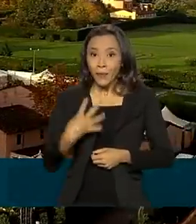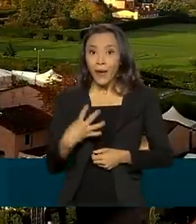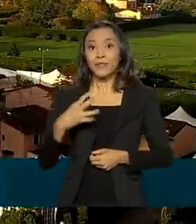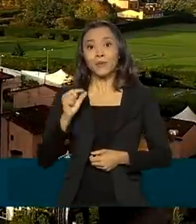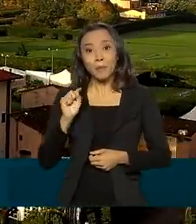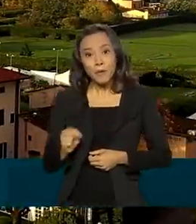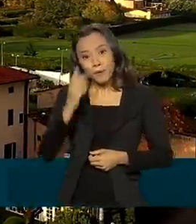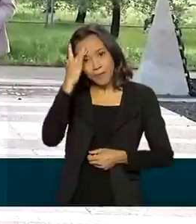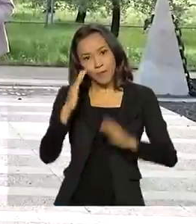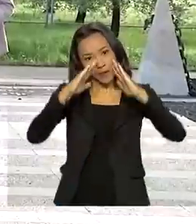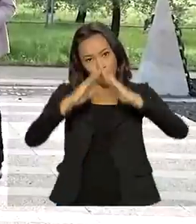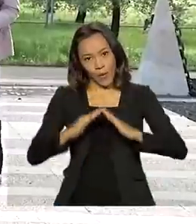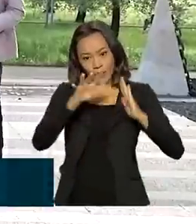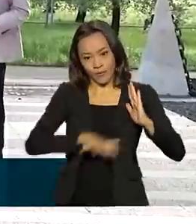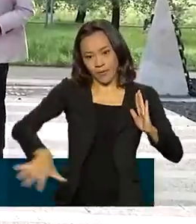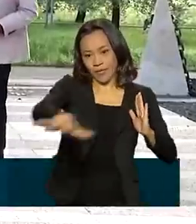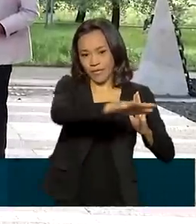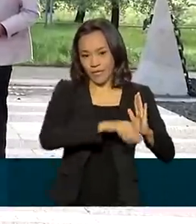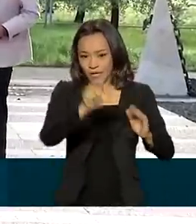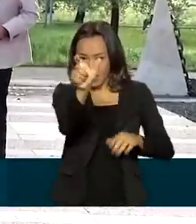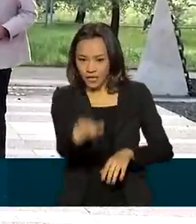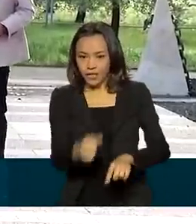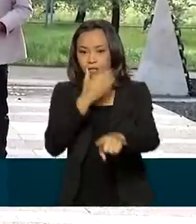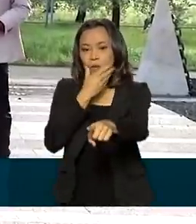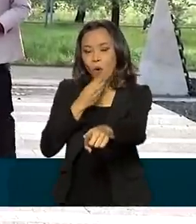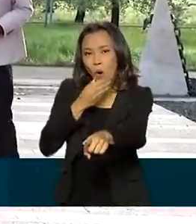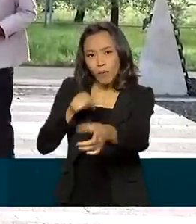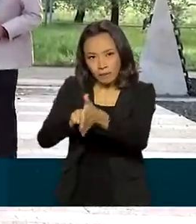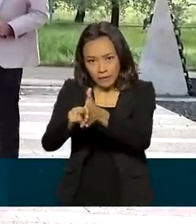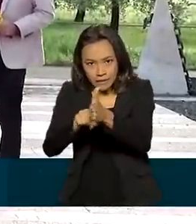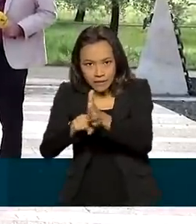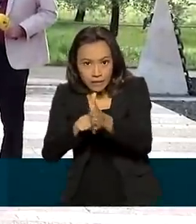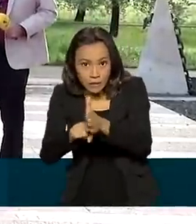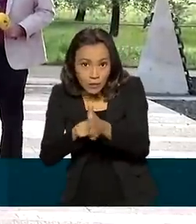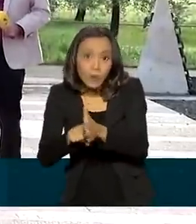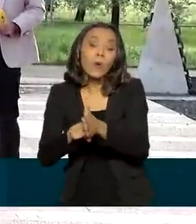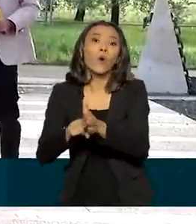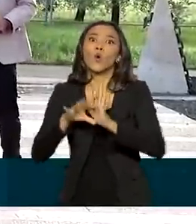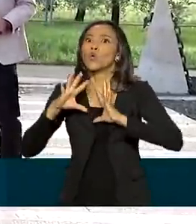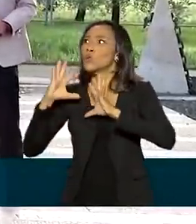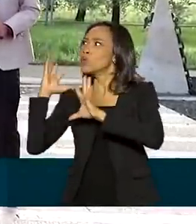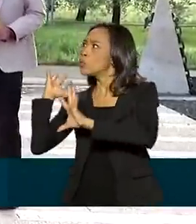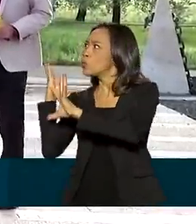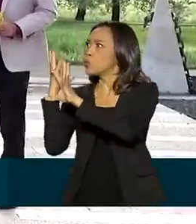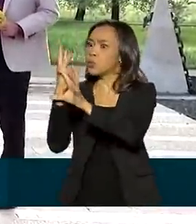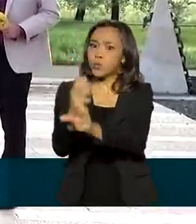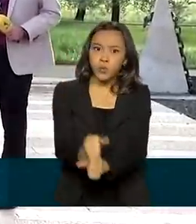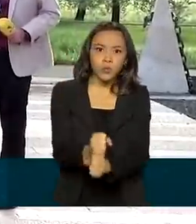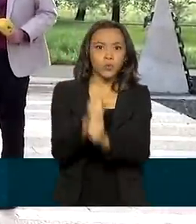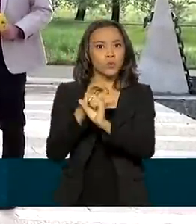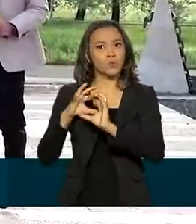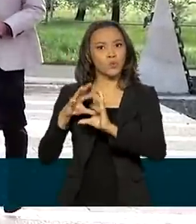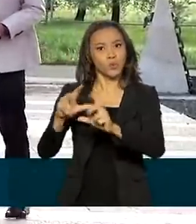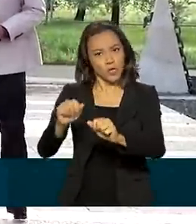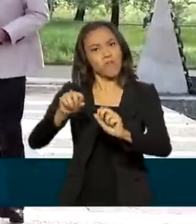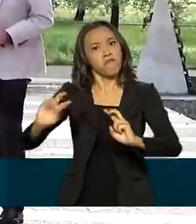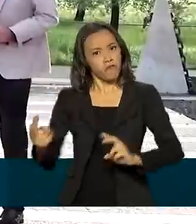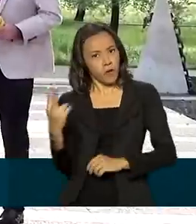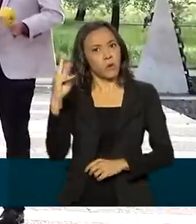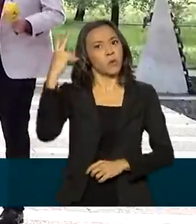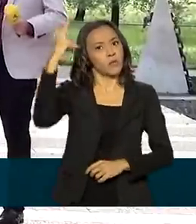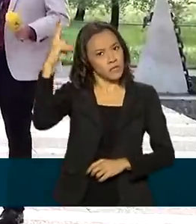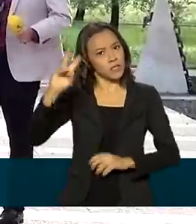região da Toscana. O historiador italiano Giovanni Sulla pesquisou toda a campanha da FEB e valoriza os